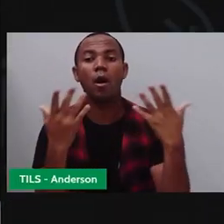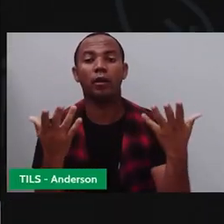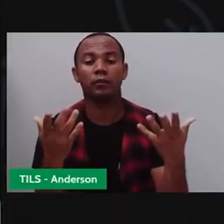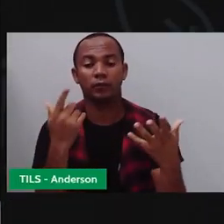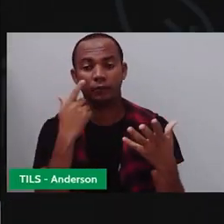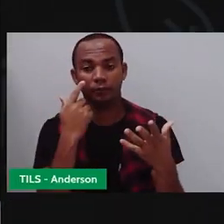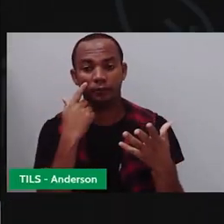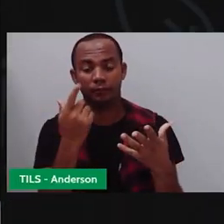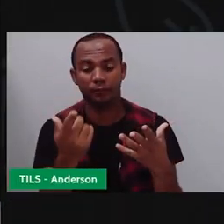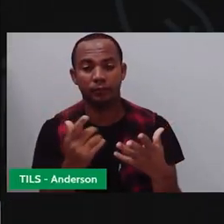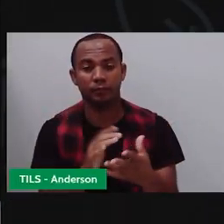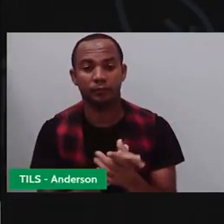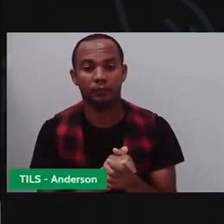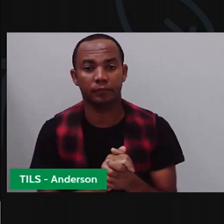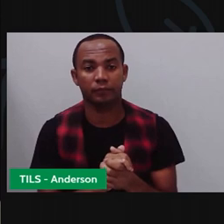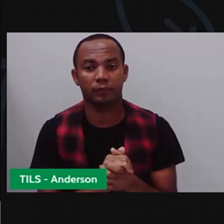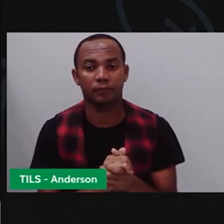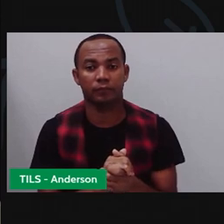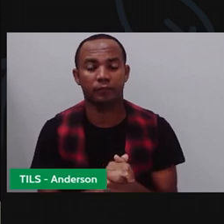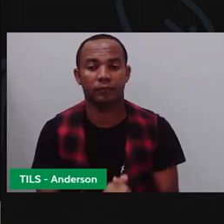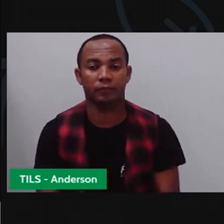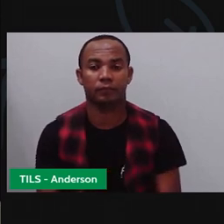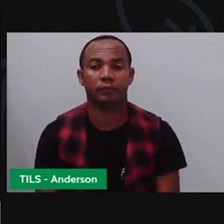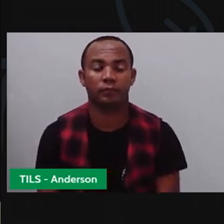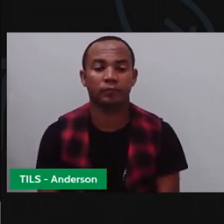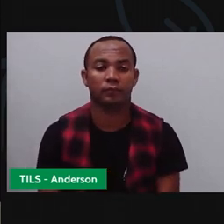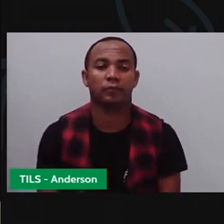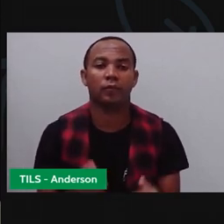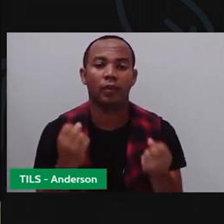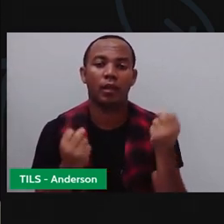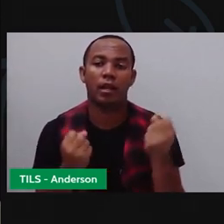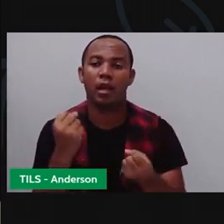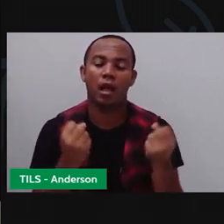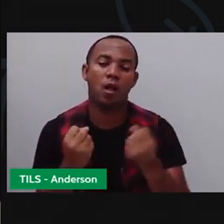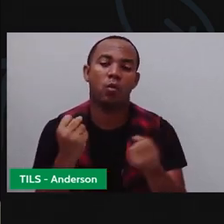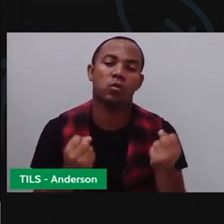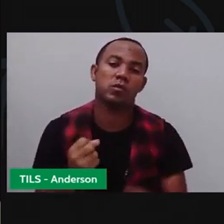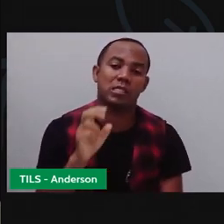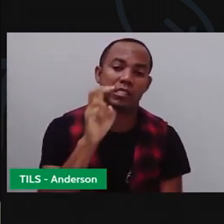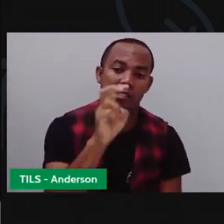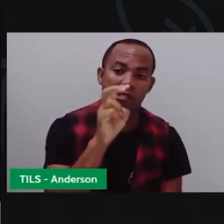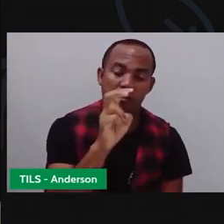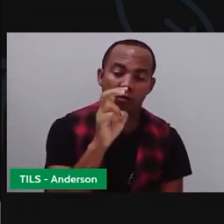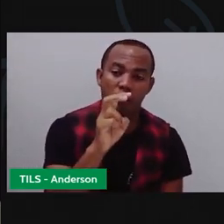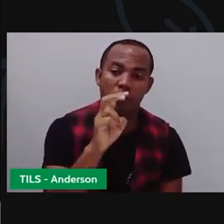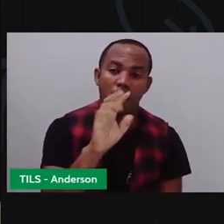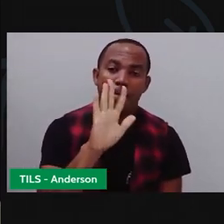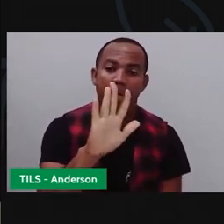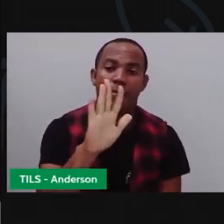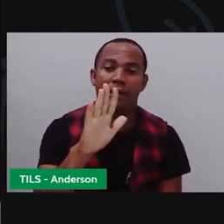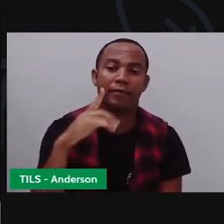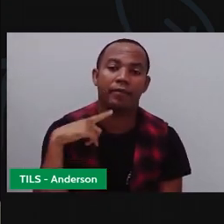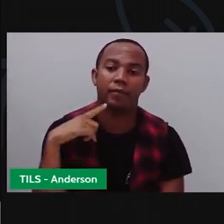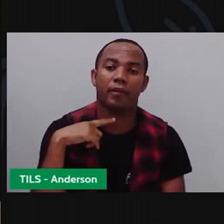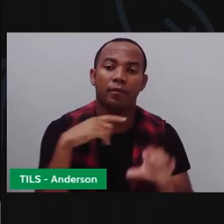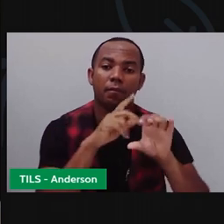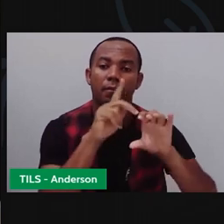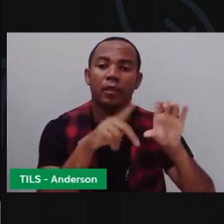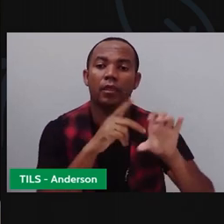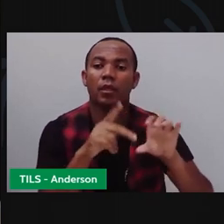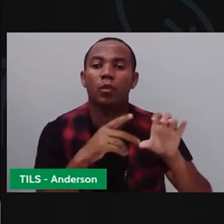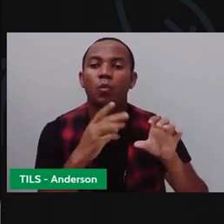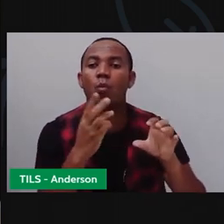trabalho, do slide. E vamos lá. Quantos carros agora? Cinco carros. Quantos pneus tem os carros?